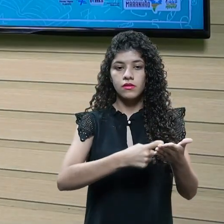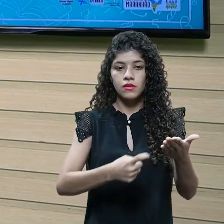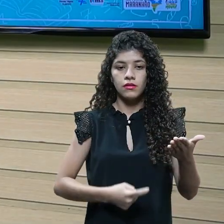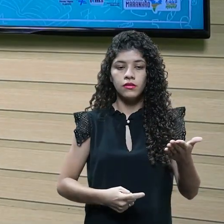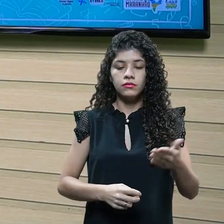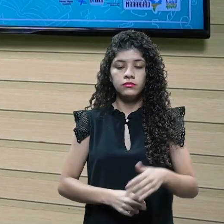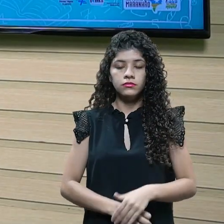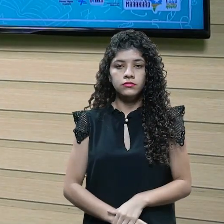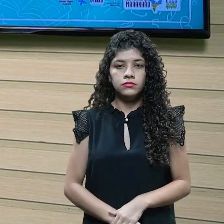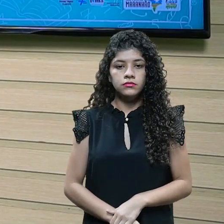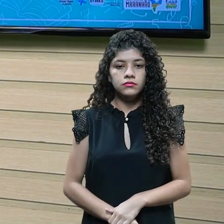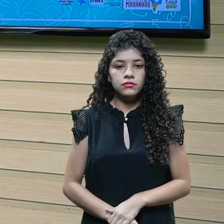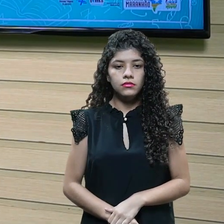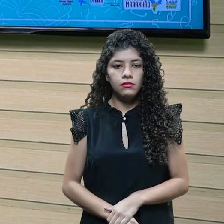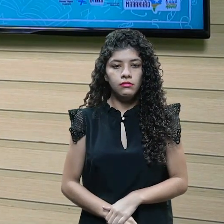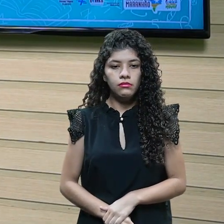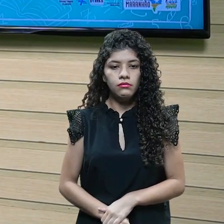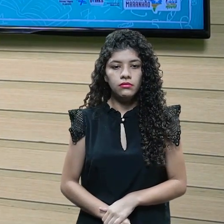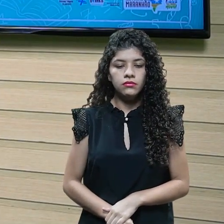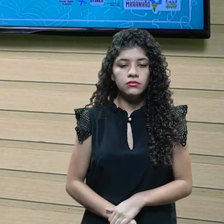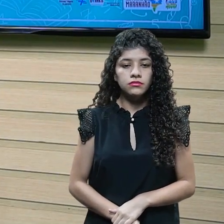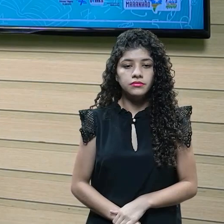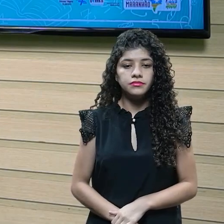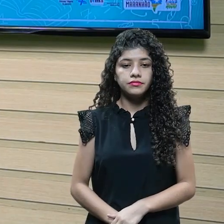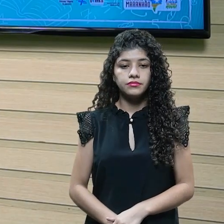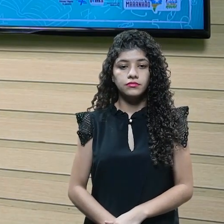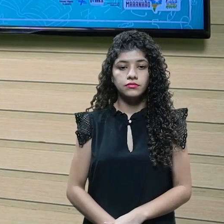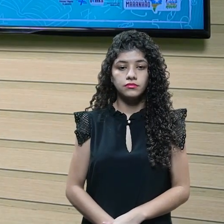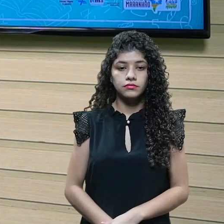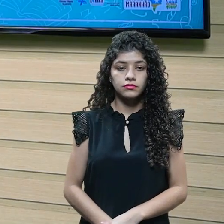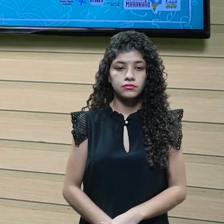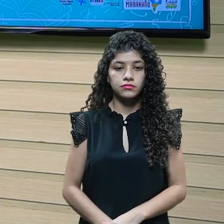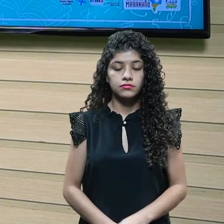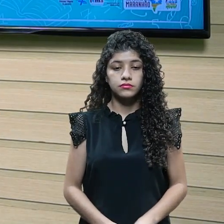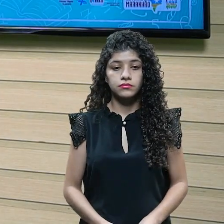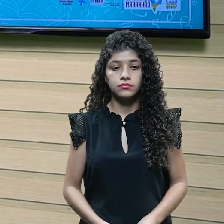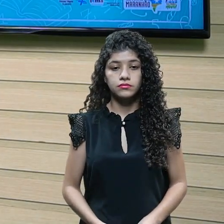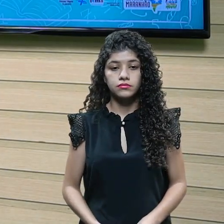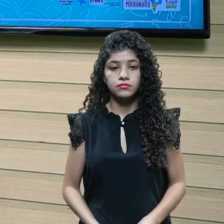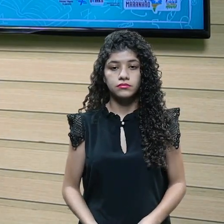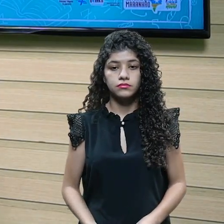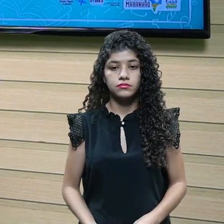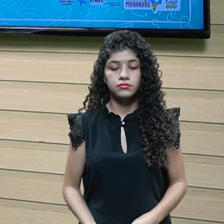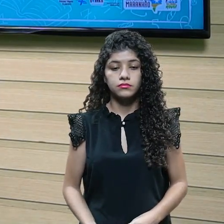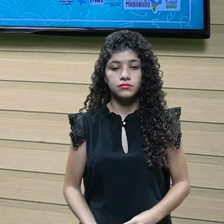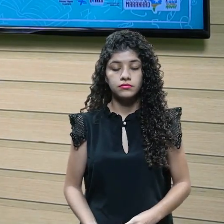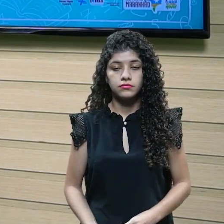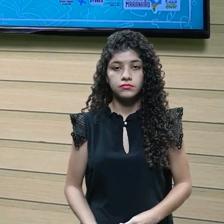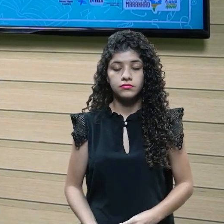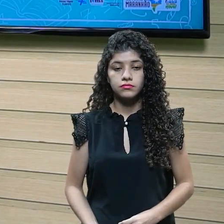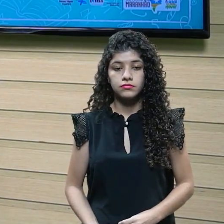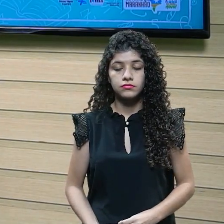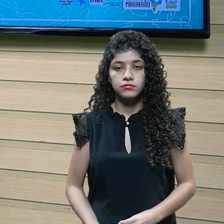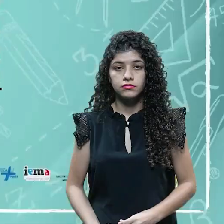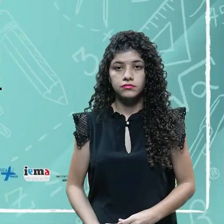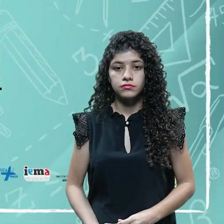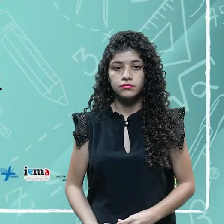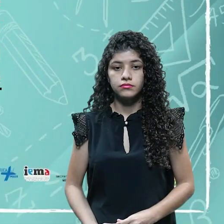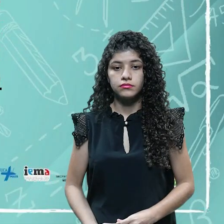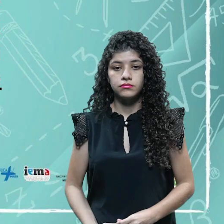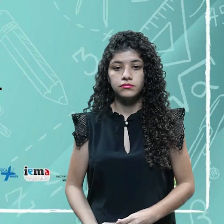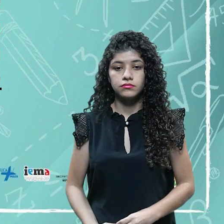pessoa que você acha que é mais, tem mais conhecimento sobre um roteiro de formatura. Então,